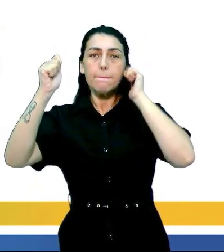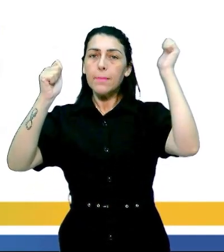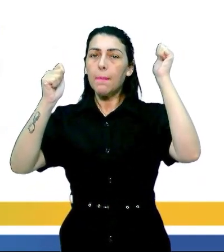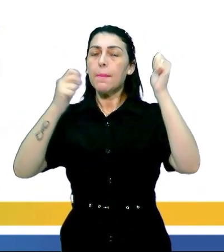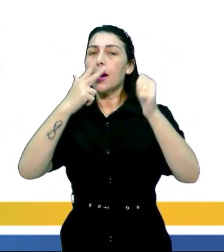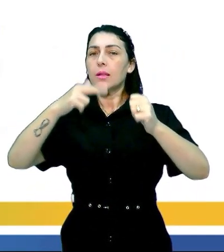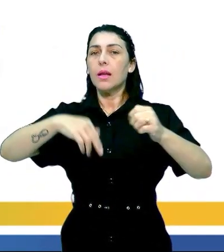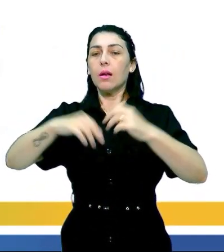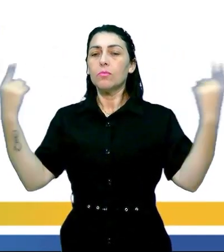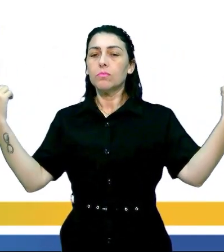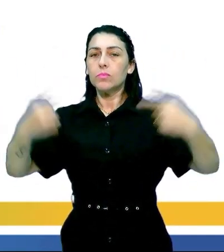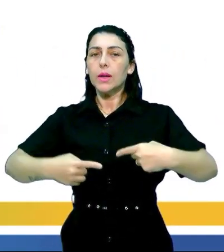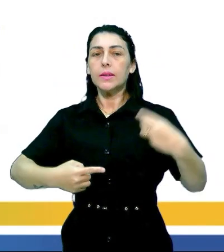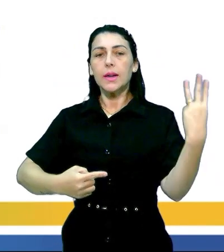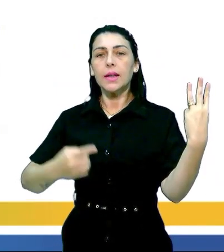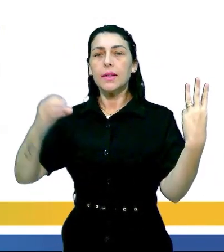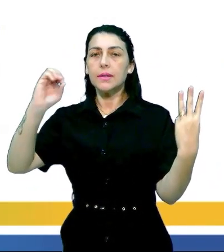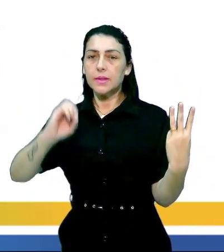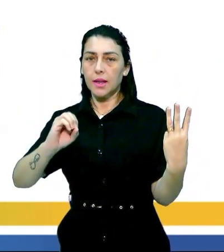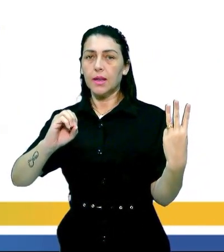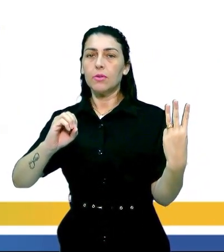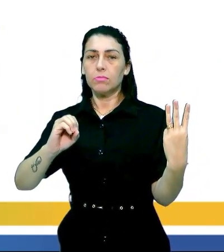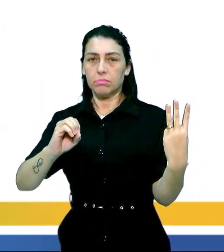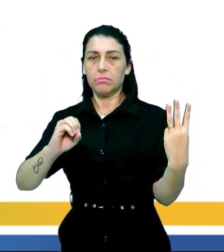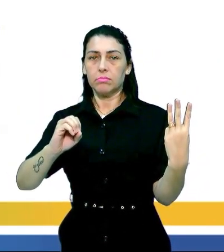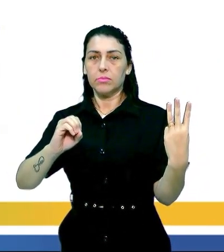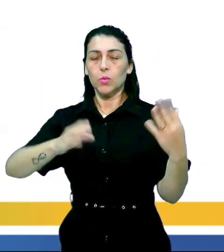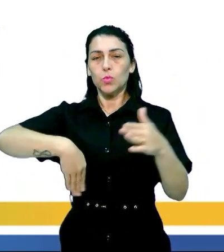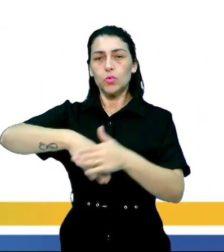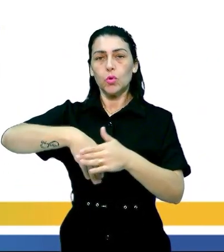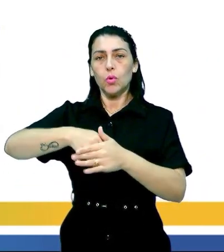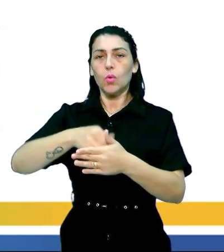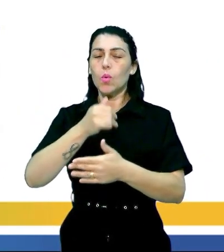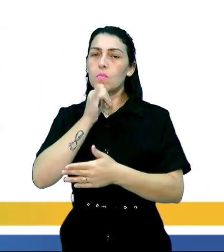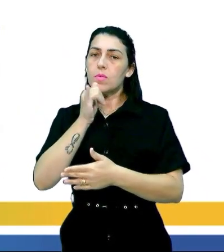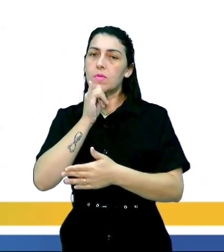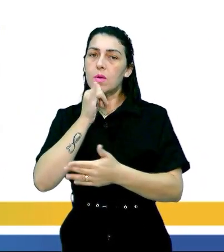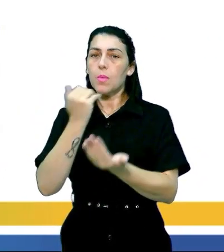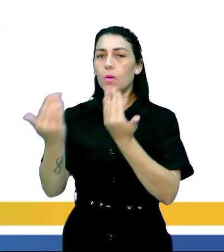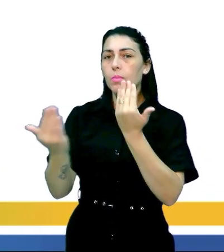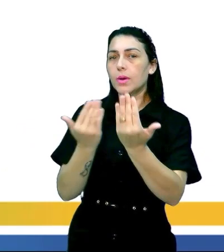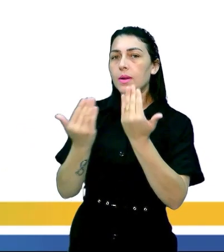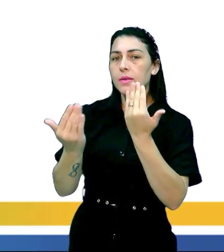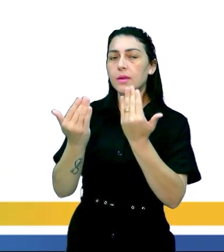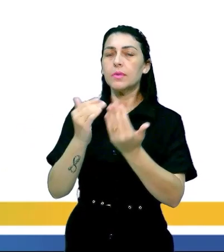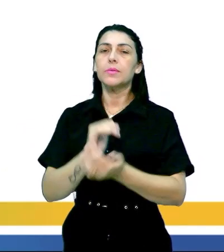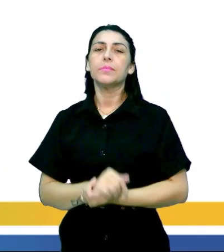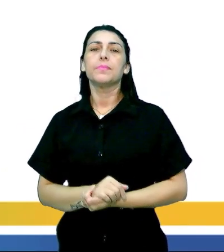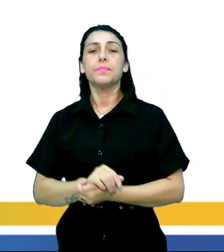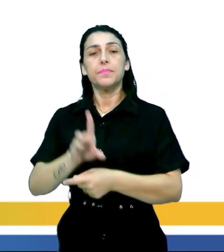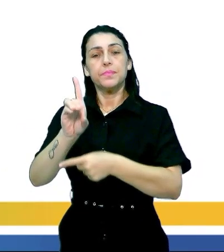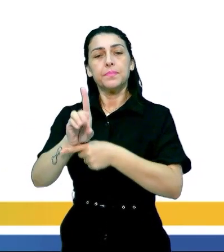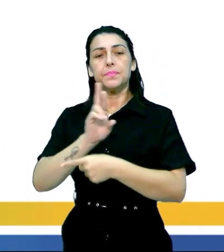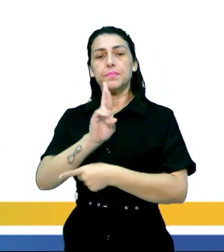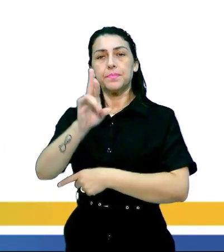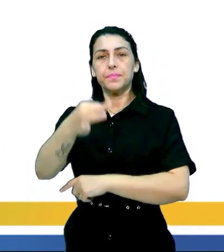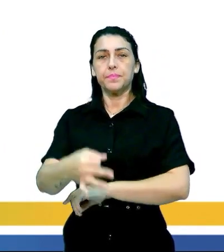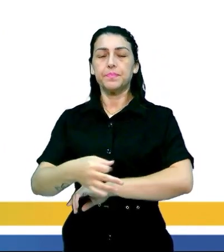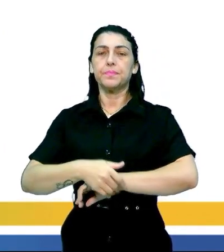placar de um jogo né três a zero ou seja três orelhas ea saída pelo portão principal então realmente aí nossa